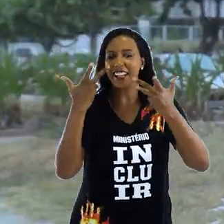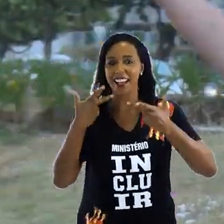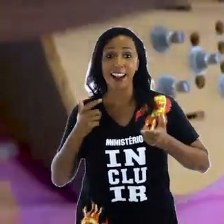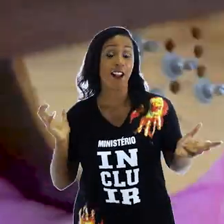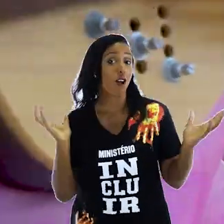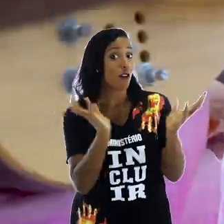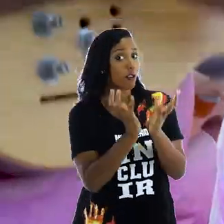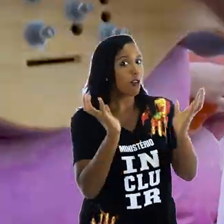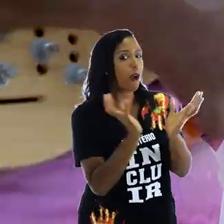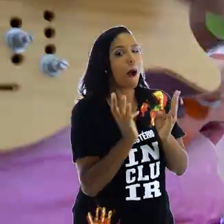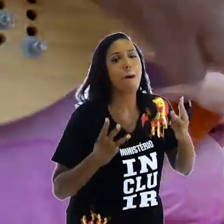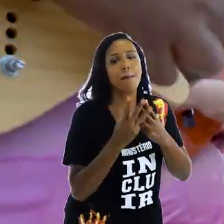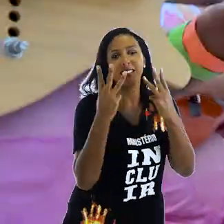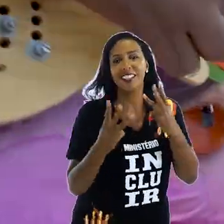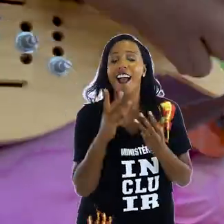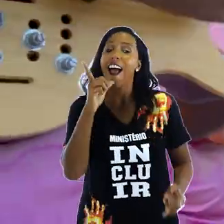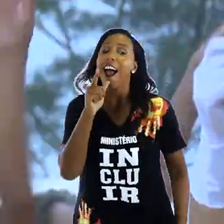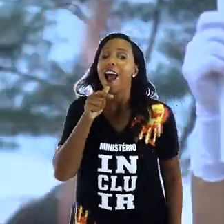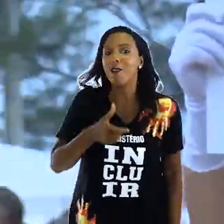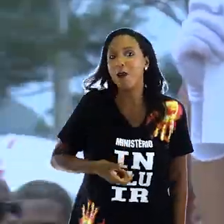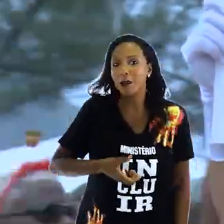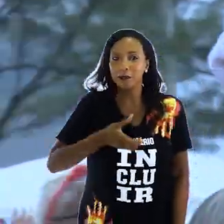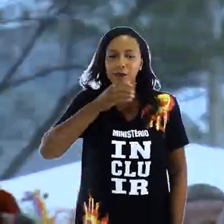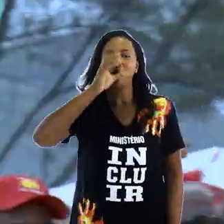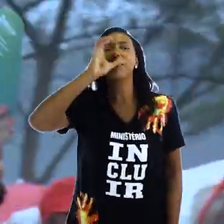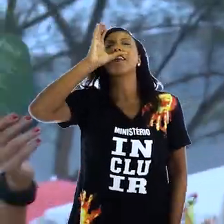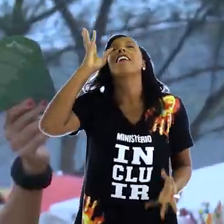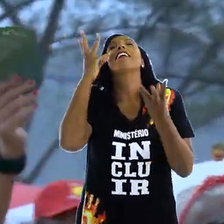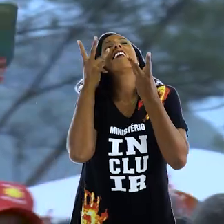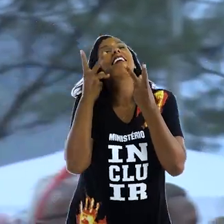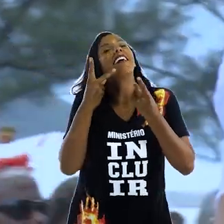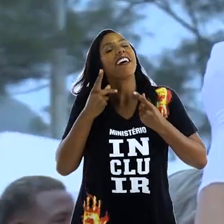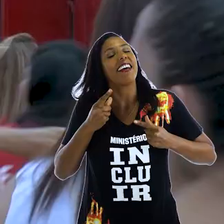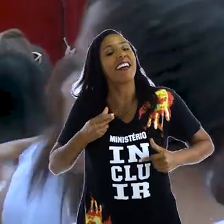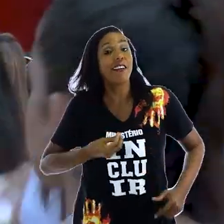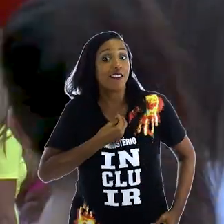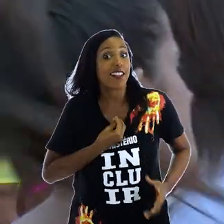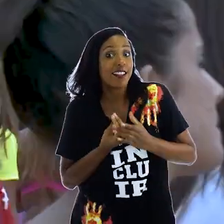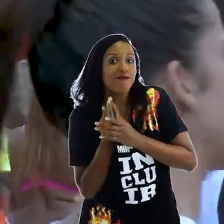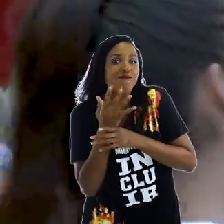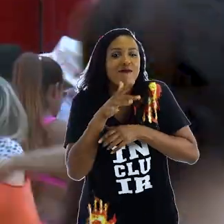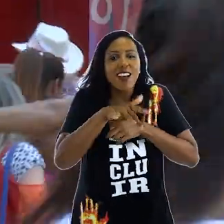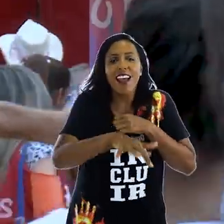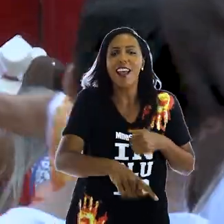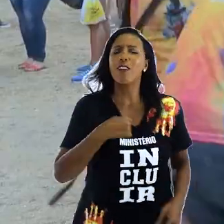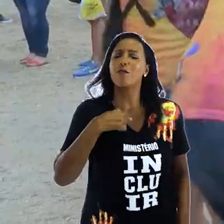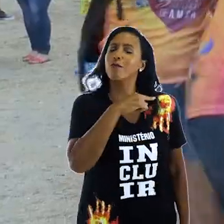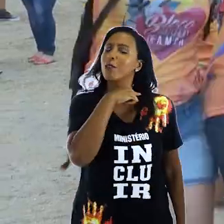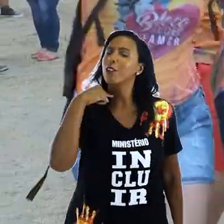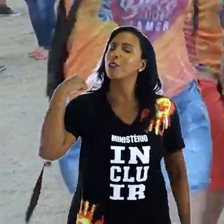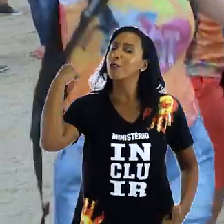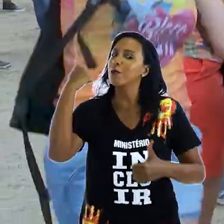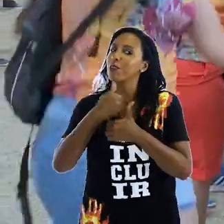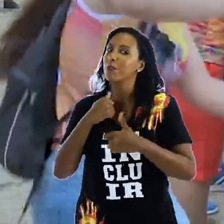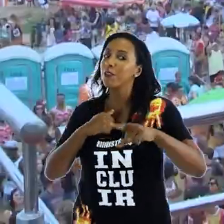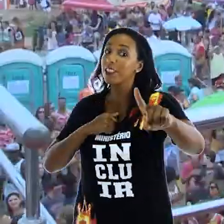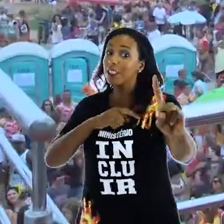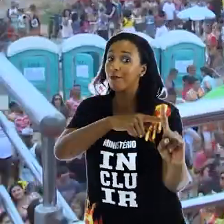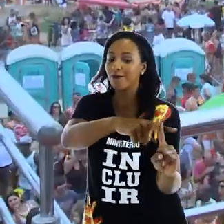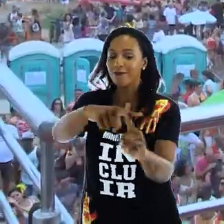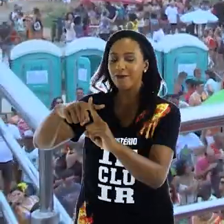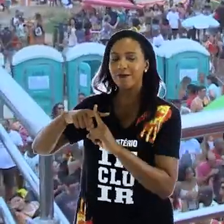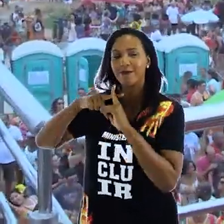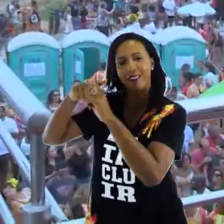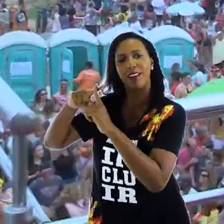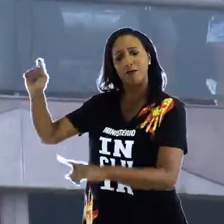leão da tribo de Judá Água pra beber, contida a vida Morre por você